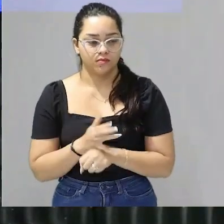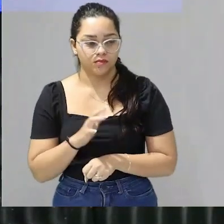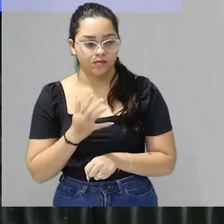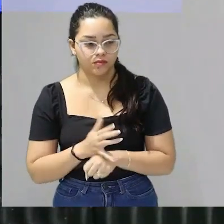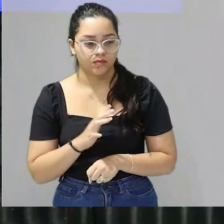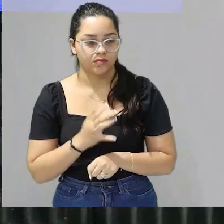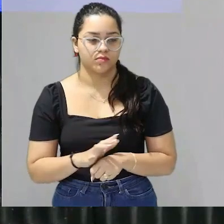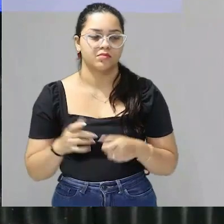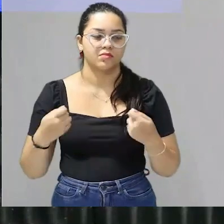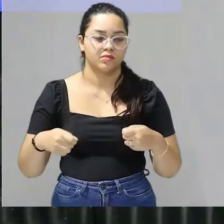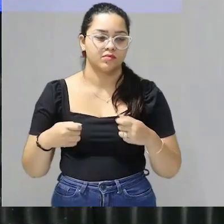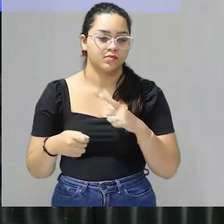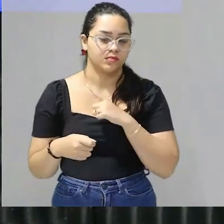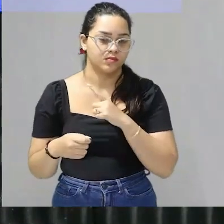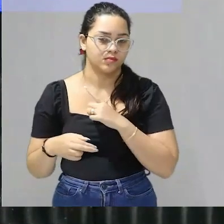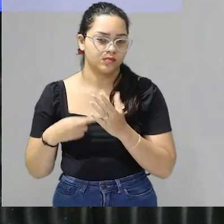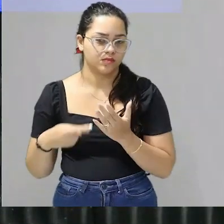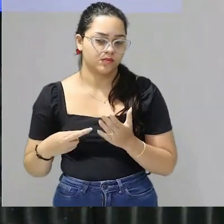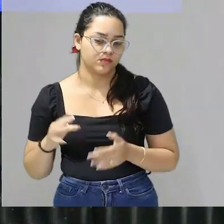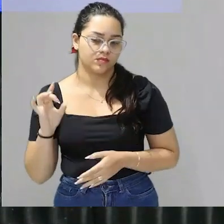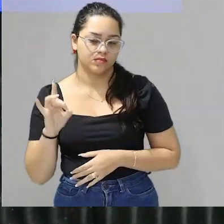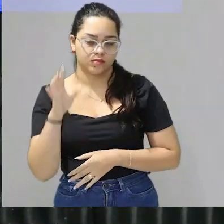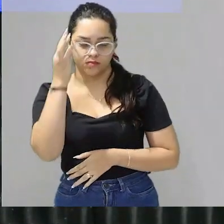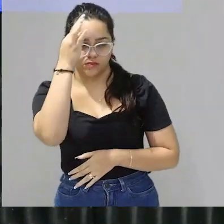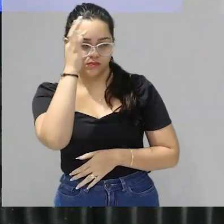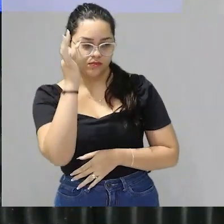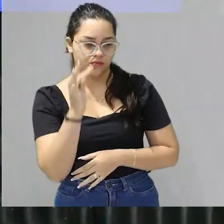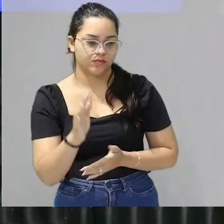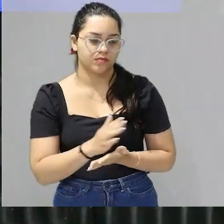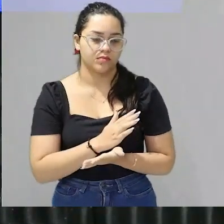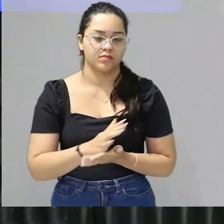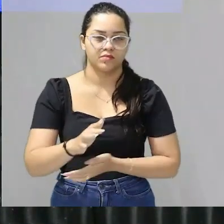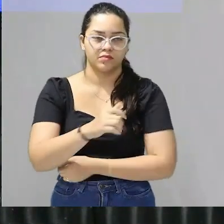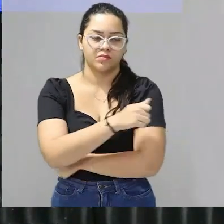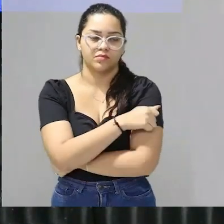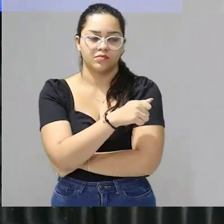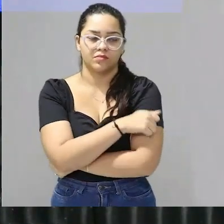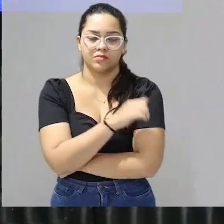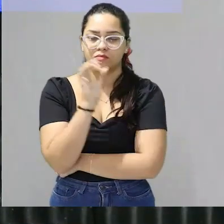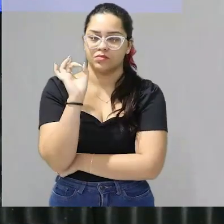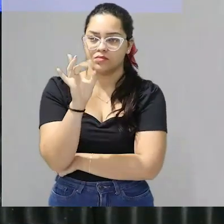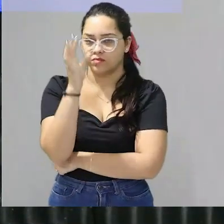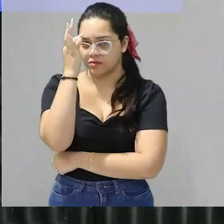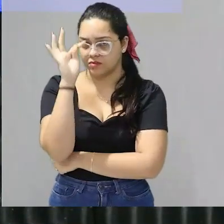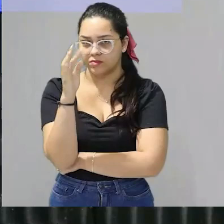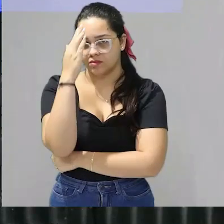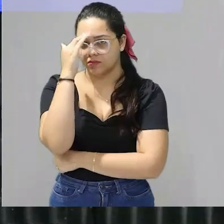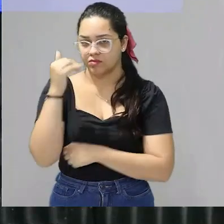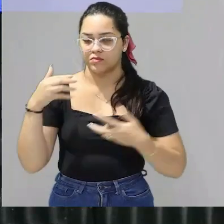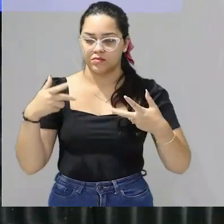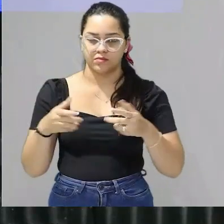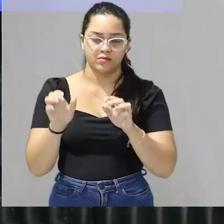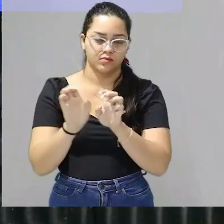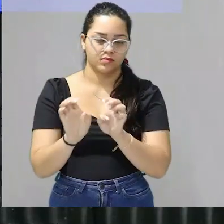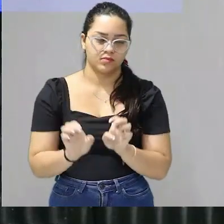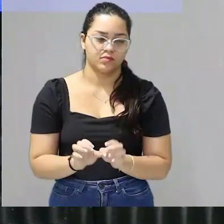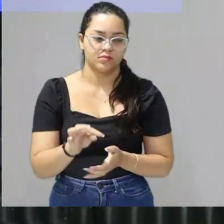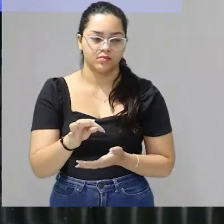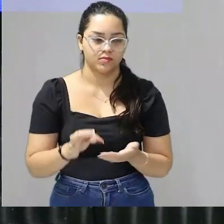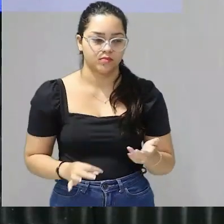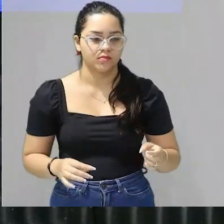começar a fazer redação não vamos ficar só na teoria muitos alunos ficam apenas na teoria sabem toda a estrutura do texto